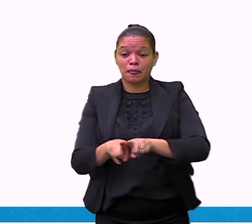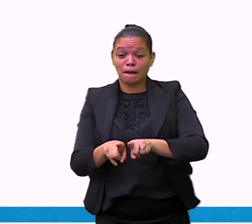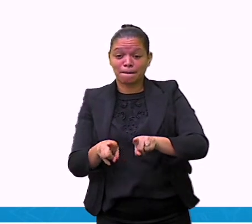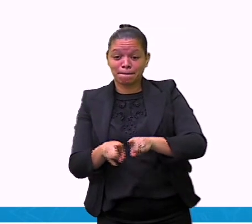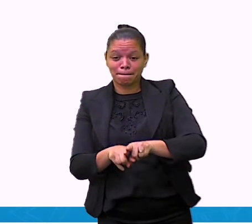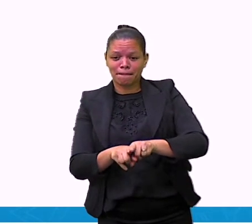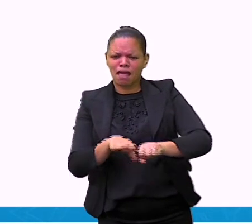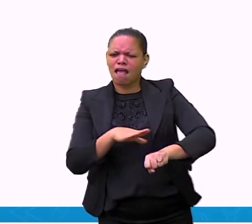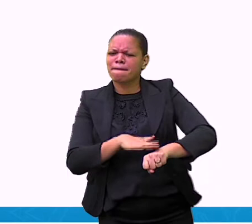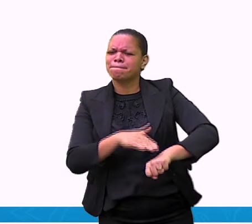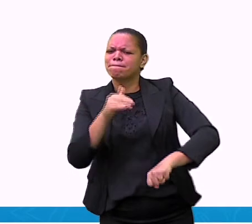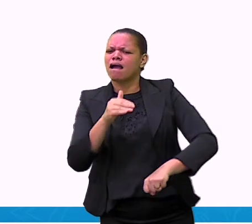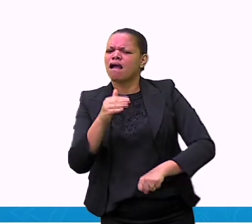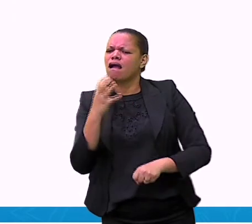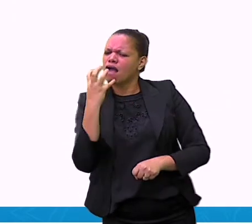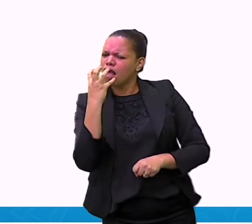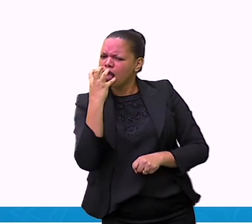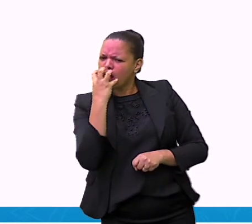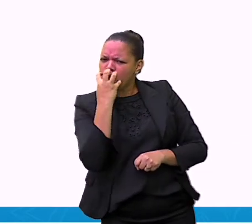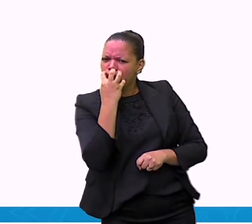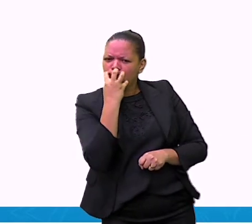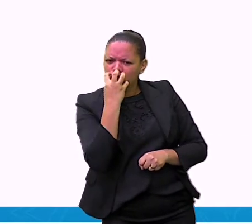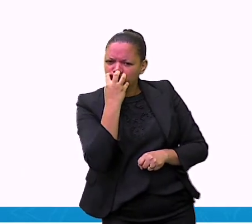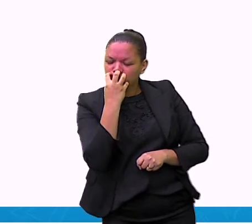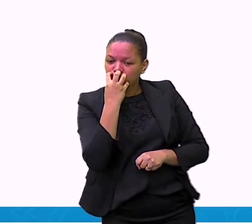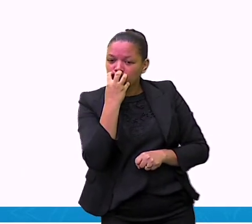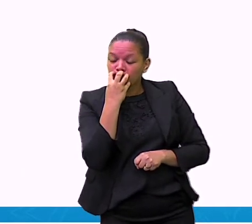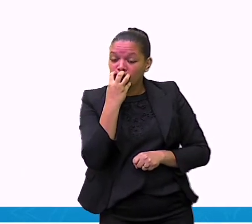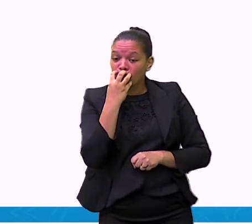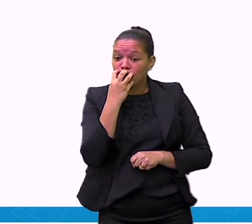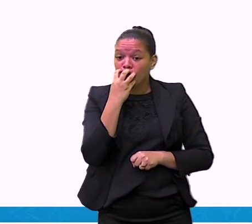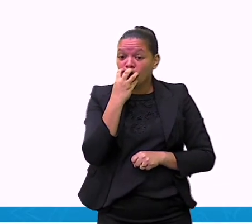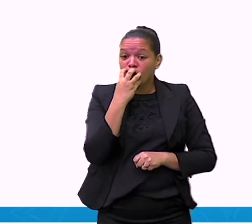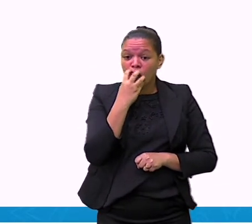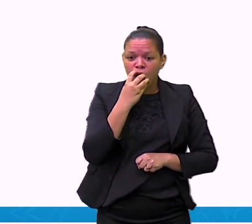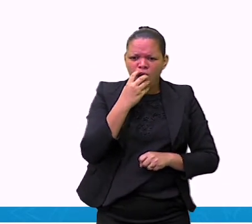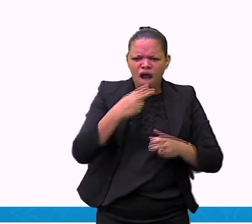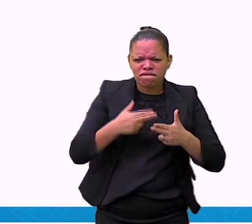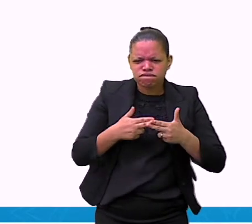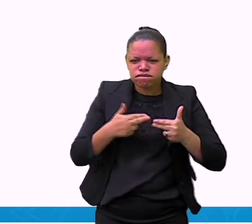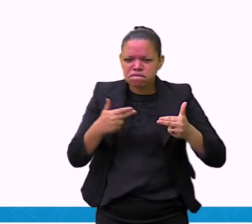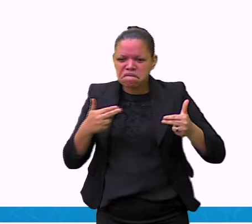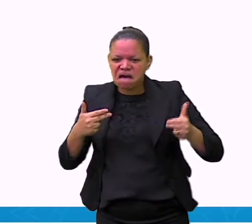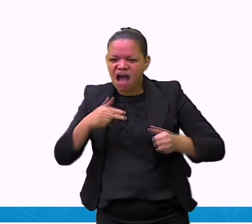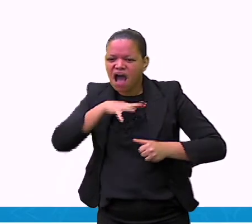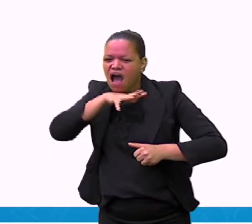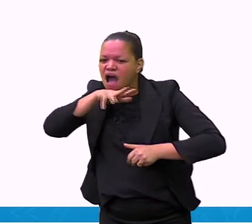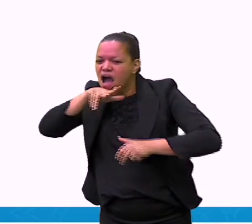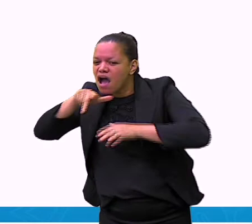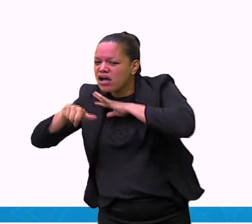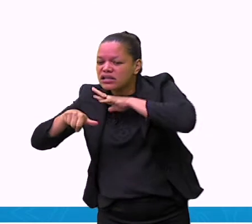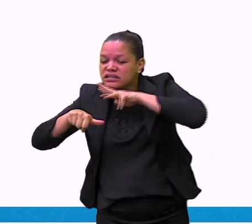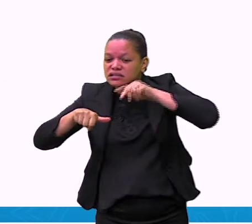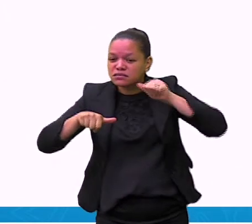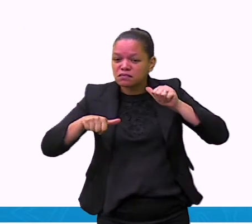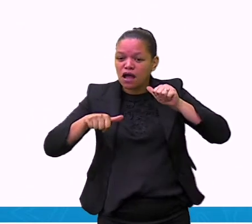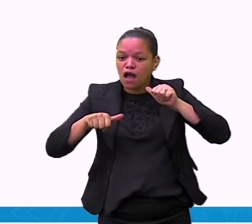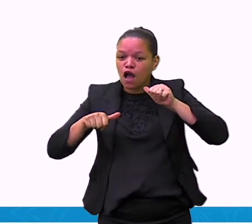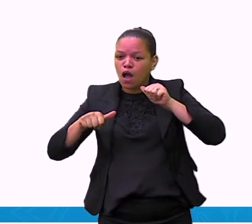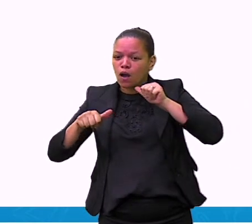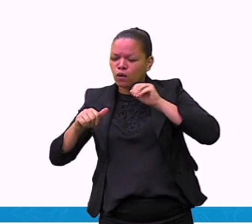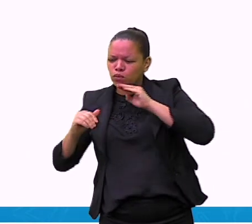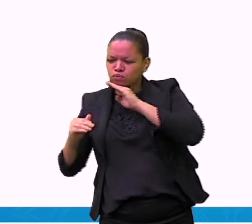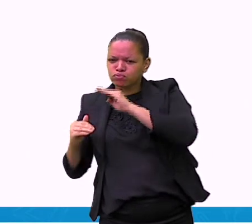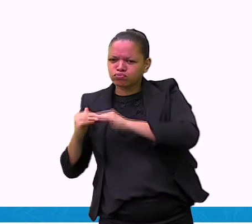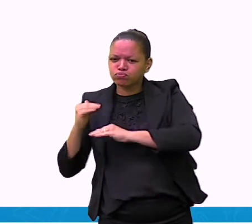exemplo. Alguns bichos se desenvolvem e aprendem rapidamente e isso